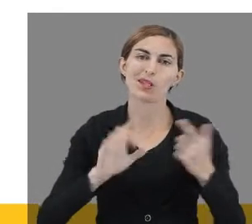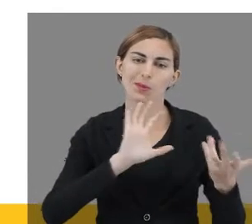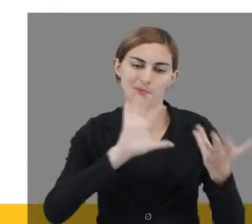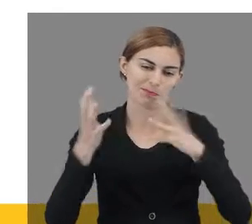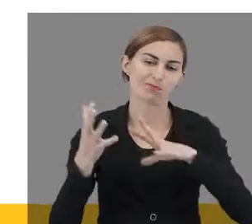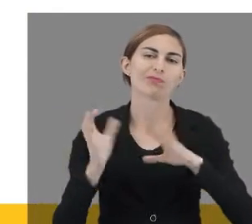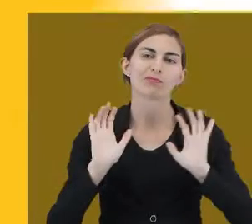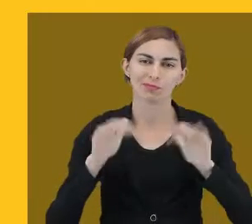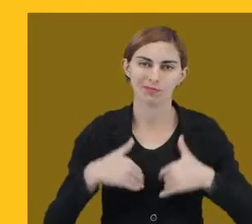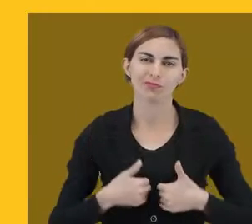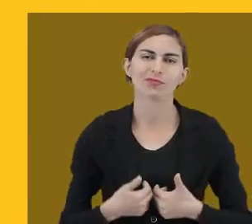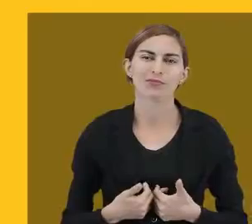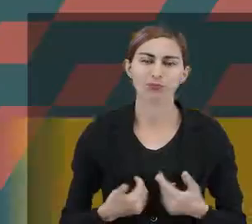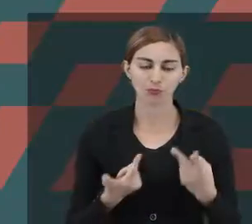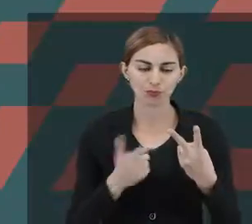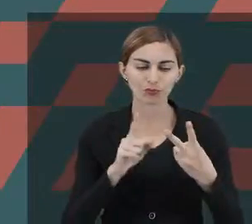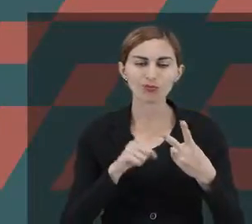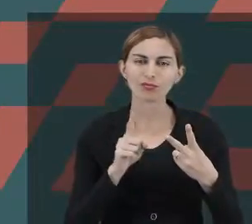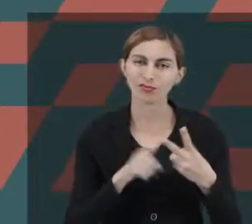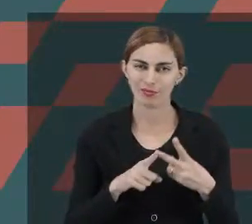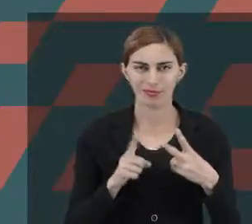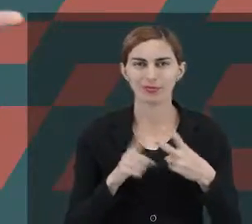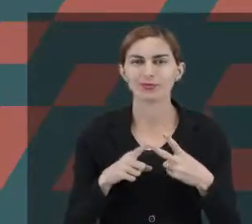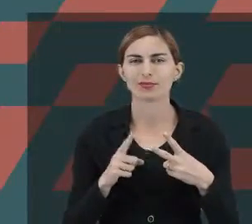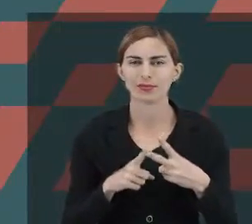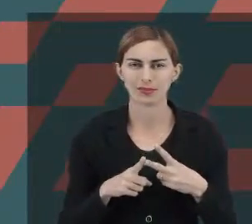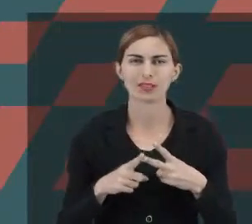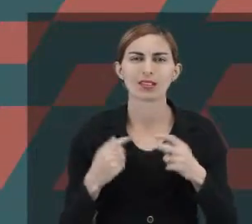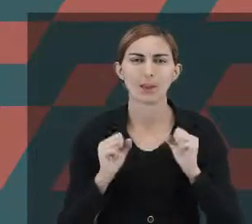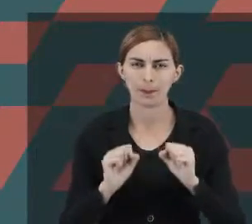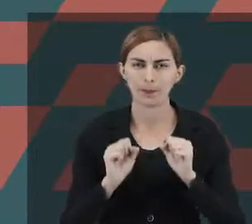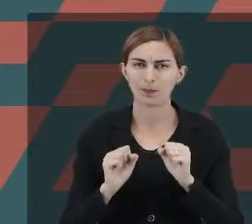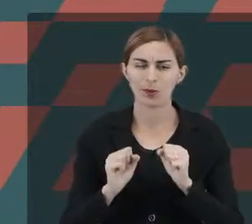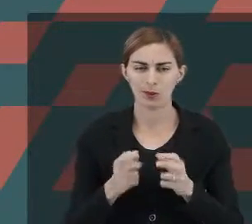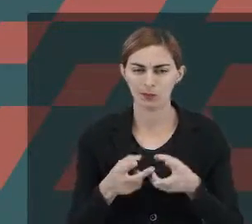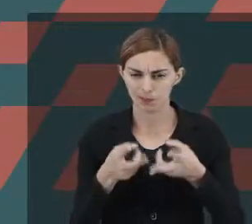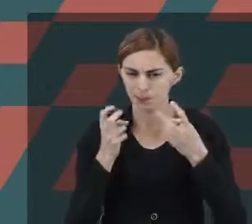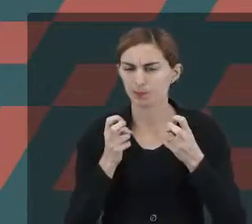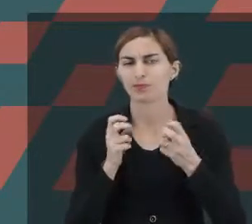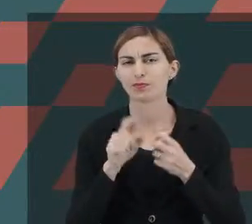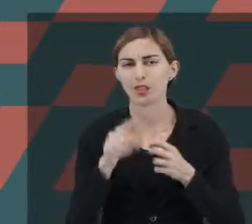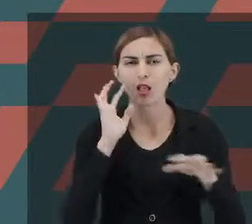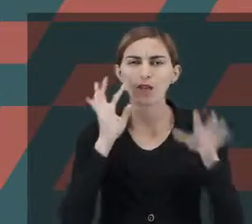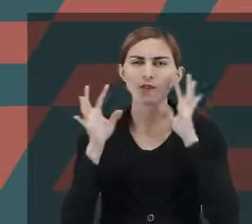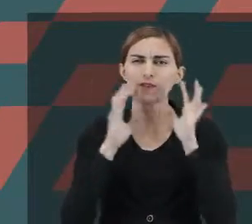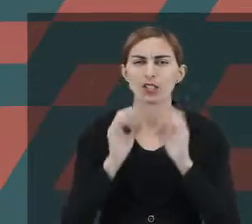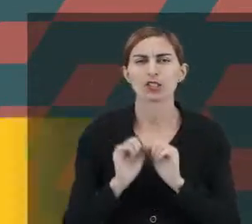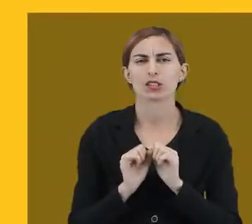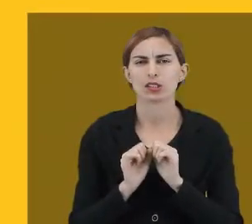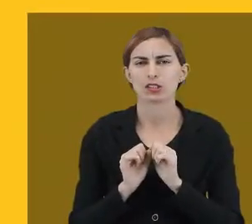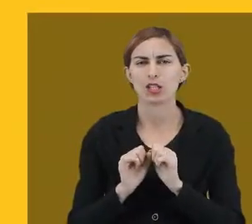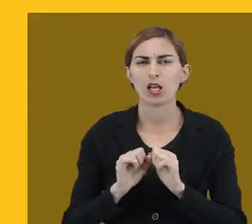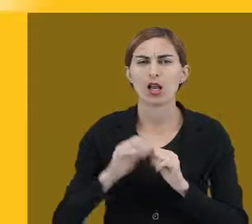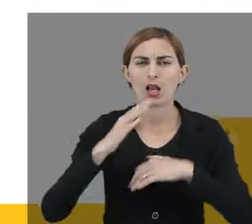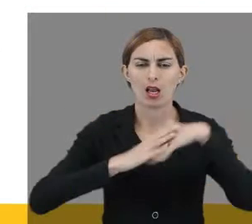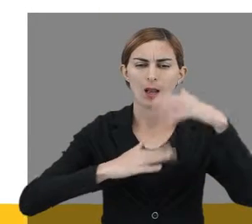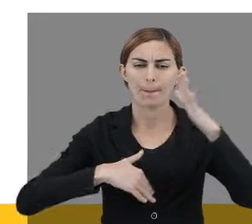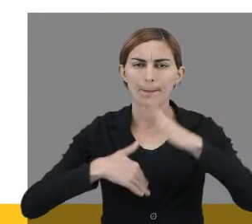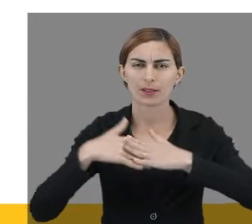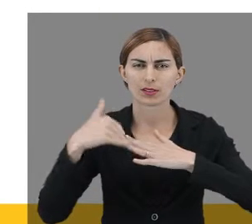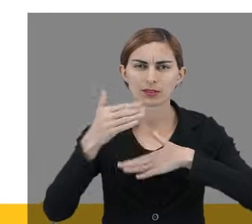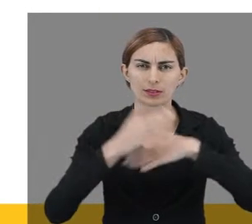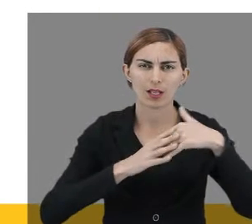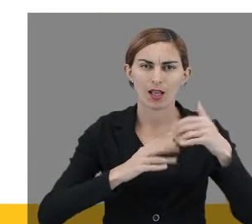problema do transtorno. Uma outra dimensão, que é a segunda dimensão que a gente possa parar para refletir, é sobre a questão das